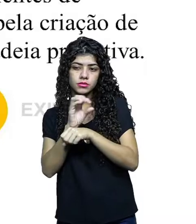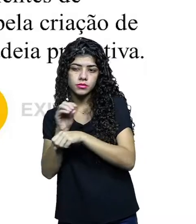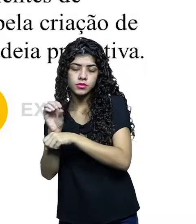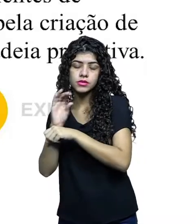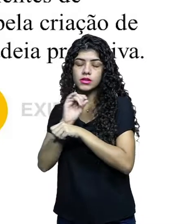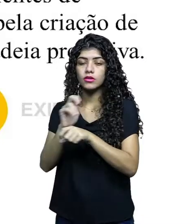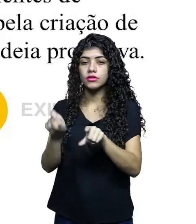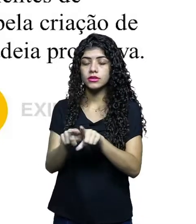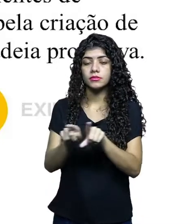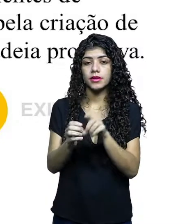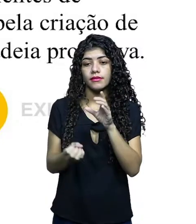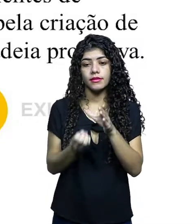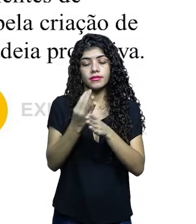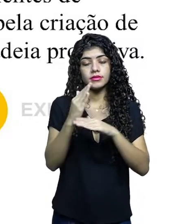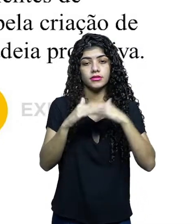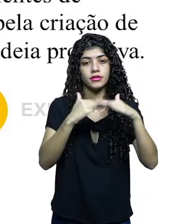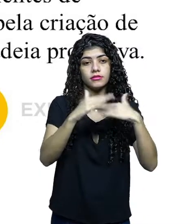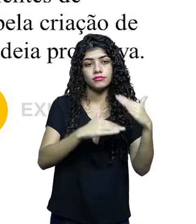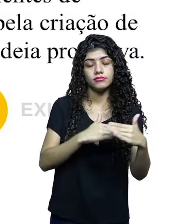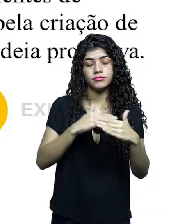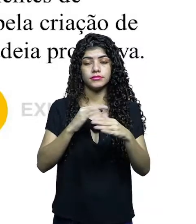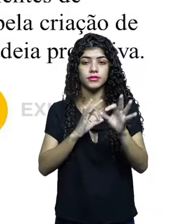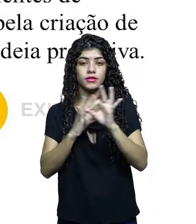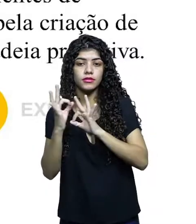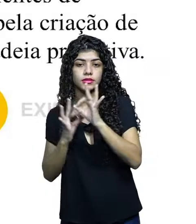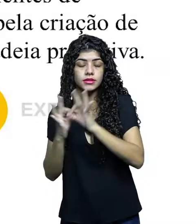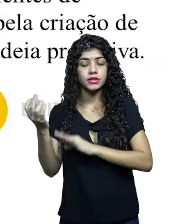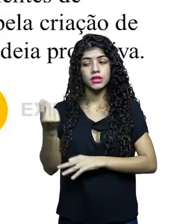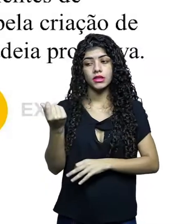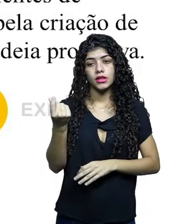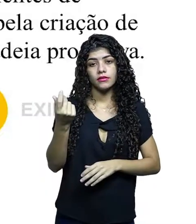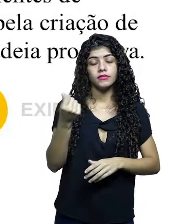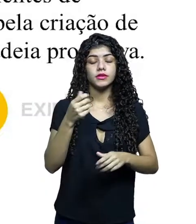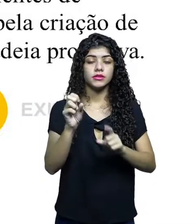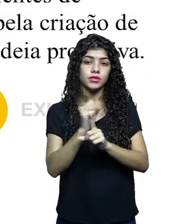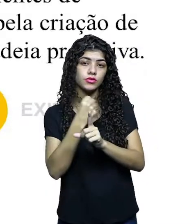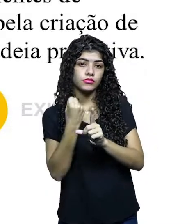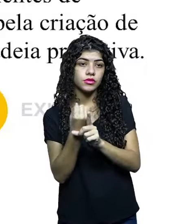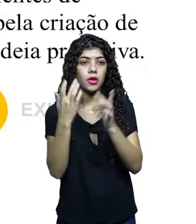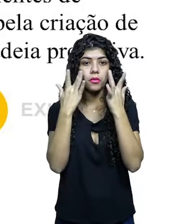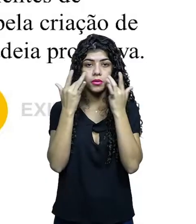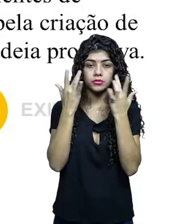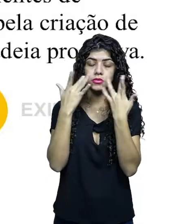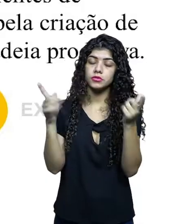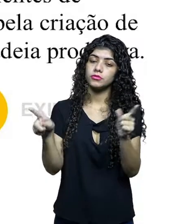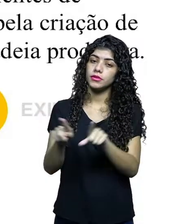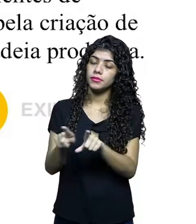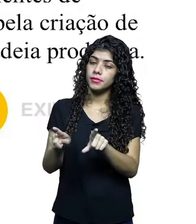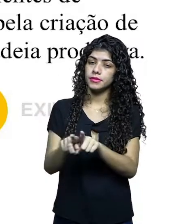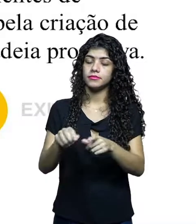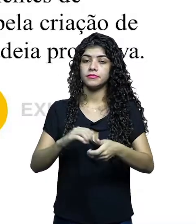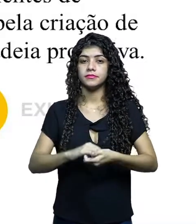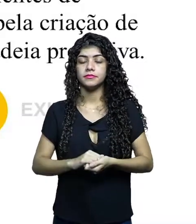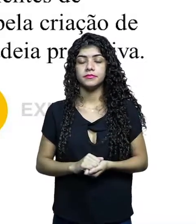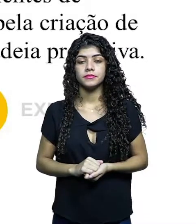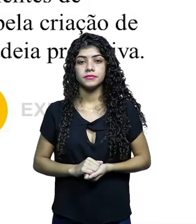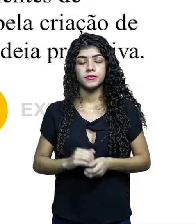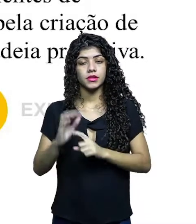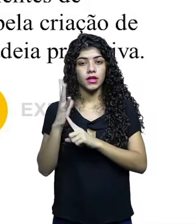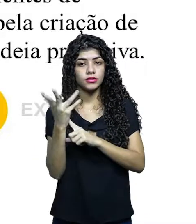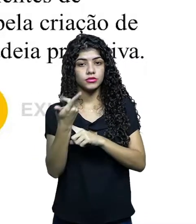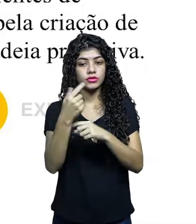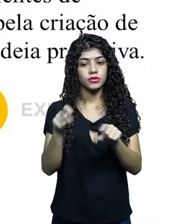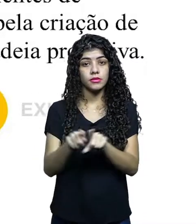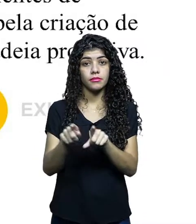distribuição e pela elaboração de planejamentos eficientes de retorno financeiro, social, artístico e etc. Bem